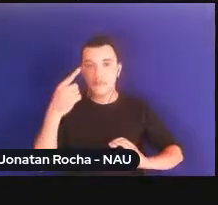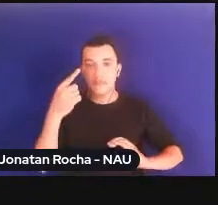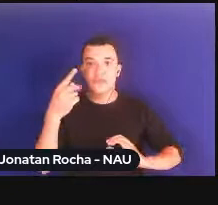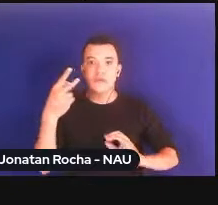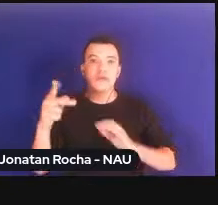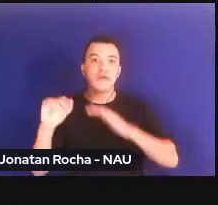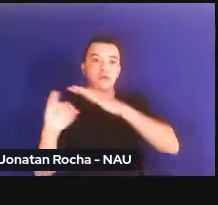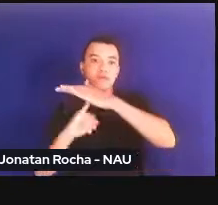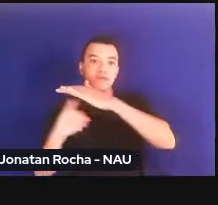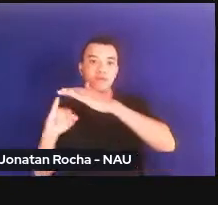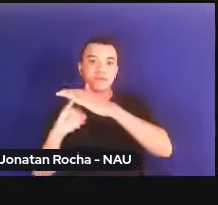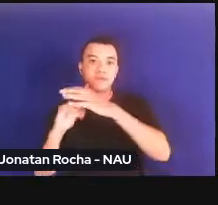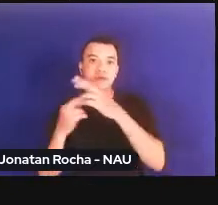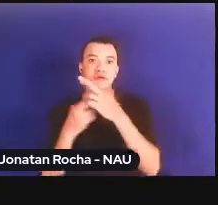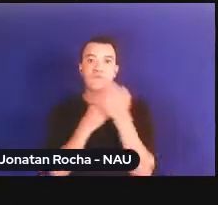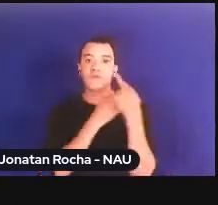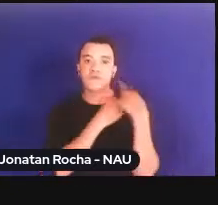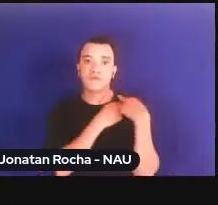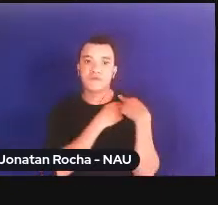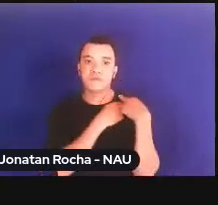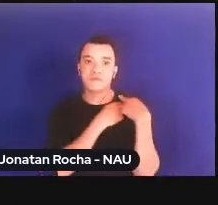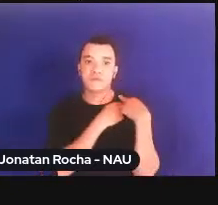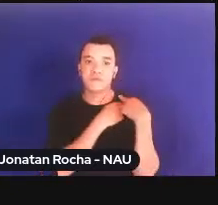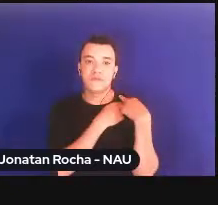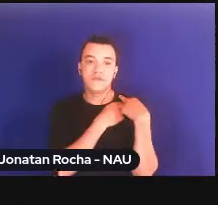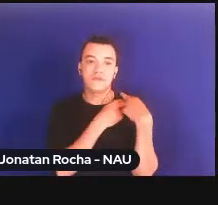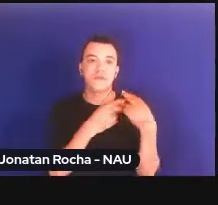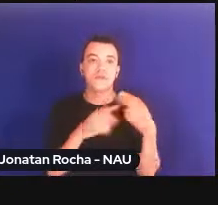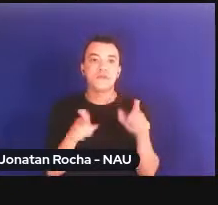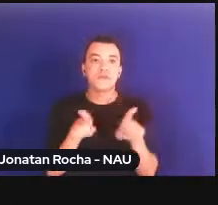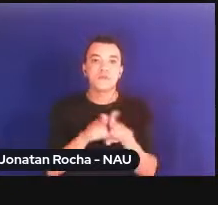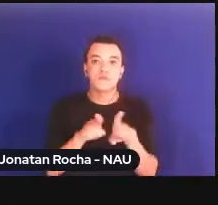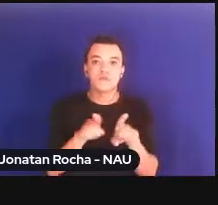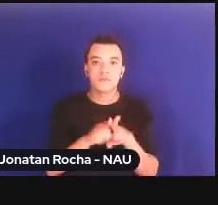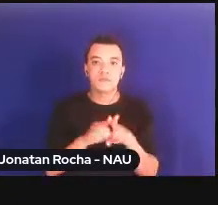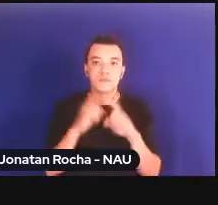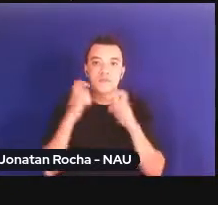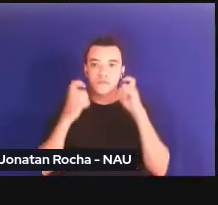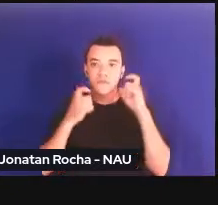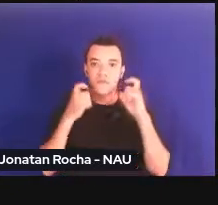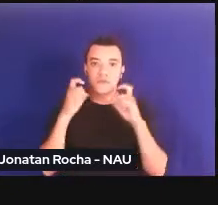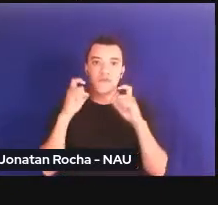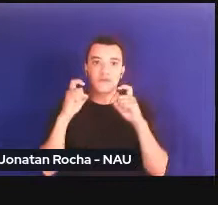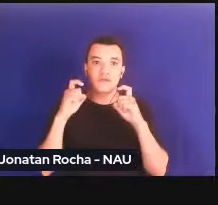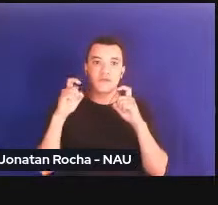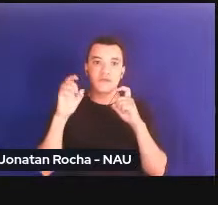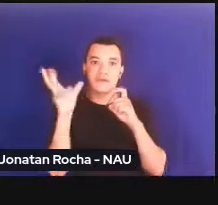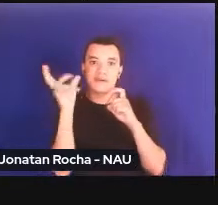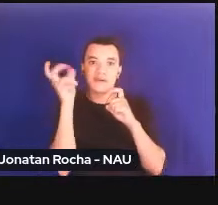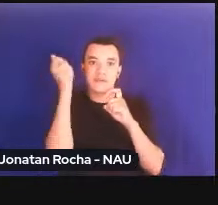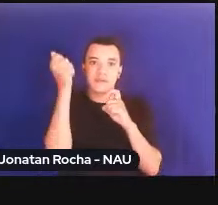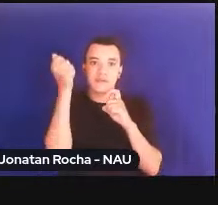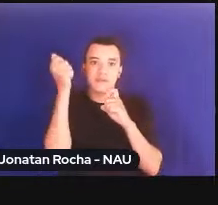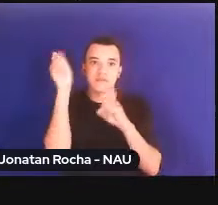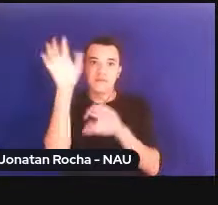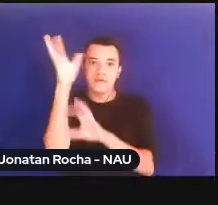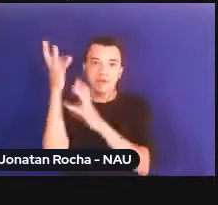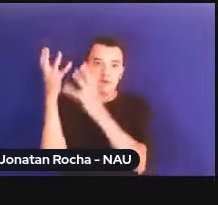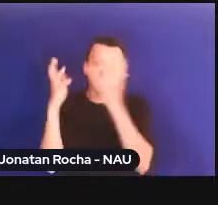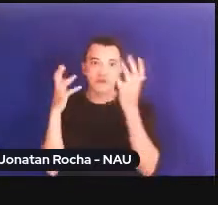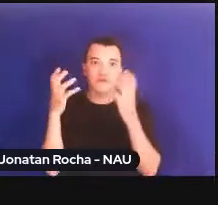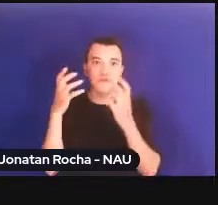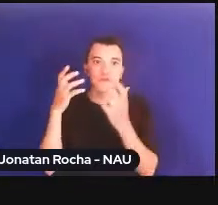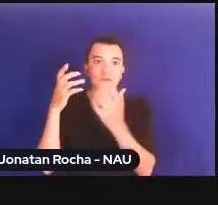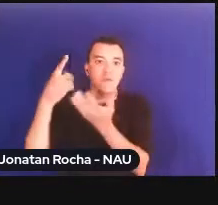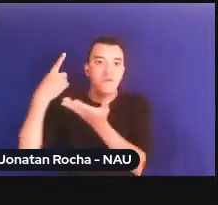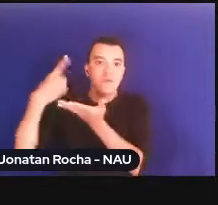a preocupação com as questões ambientais com as questões climáticas com os acordos ante as